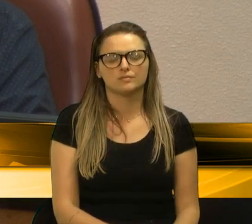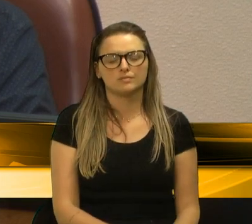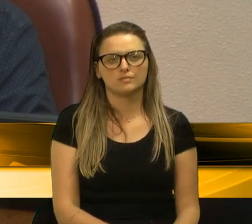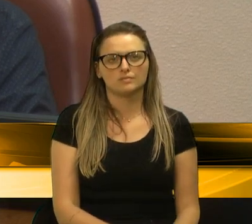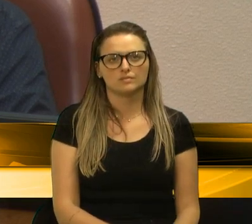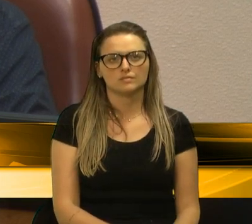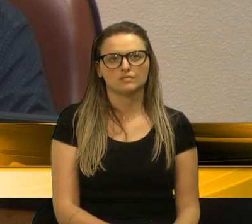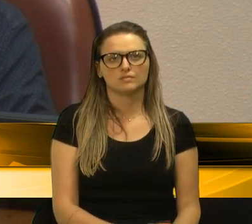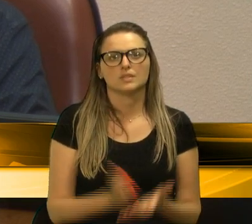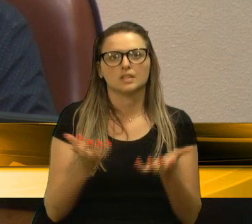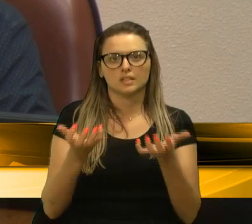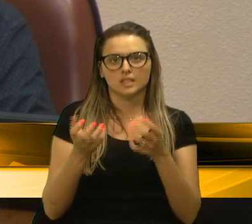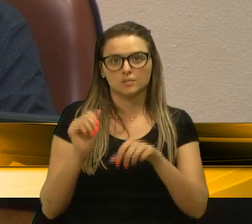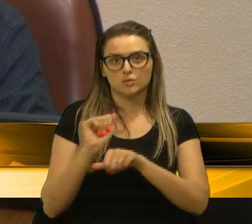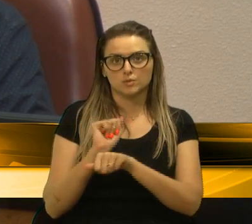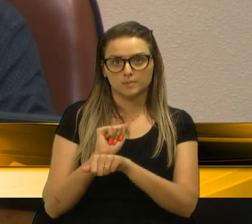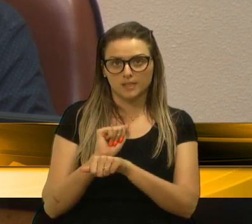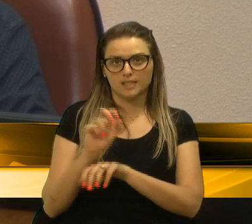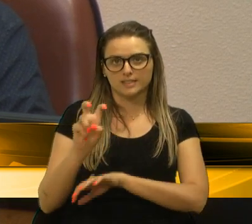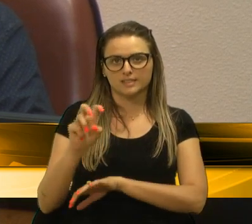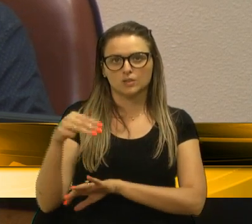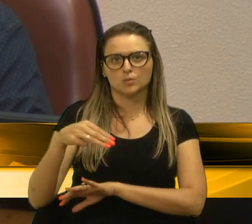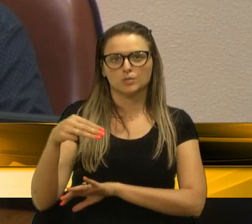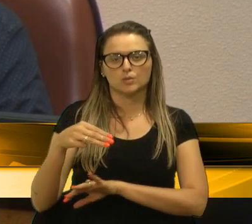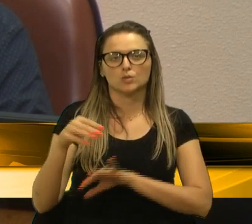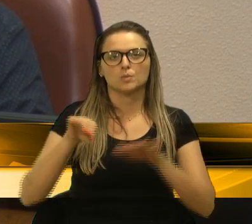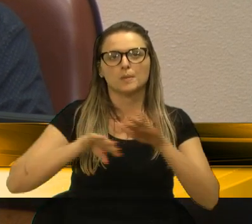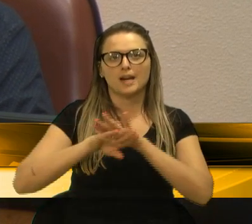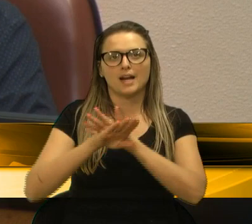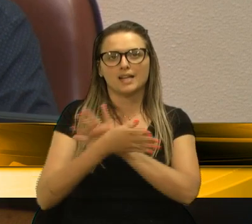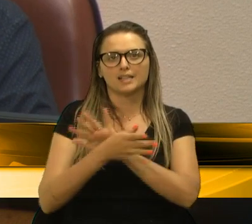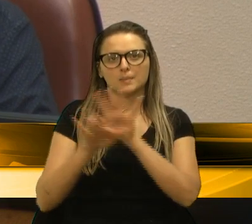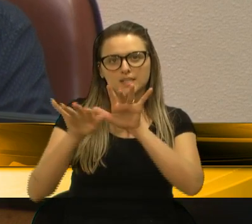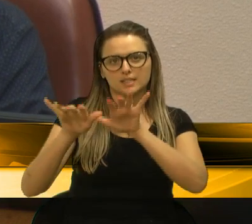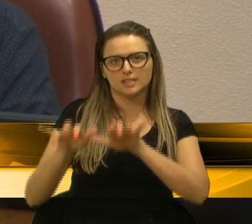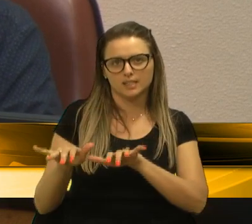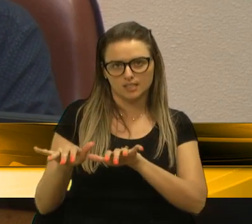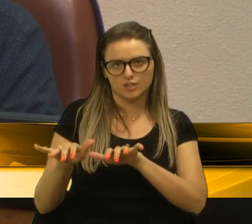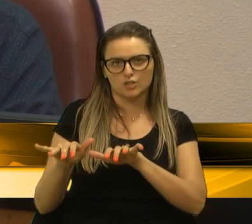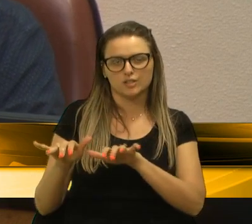Teremos uma pausa de 5 minutos Para readequação taquigráfica